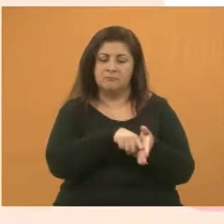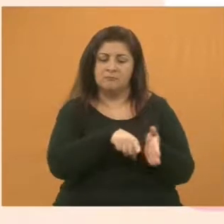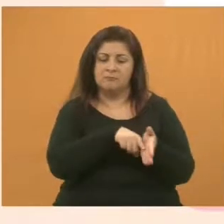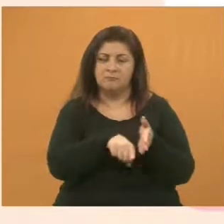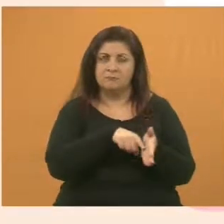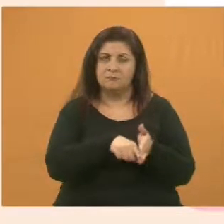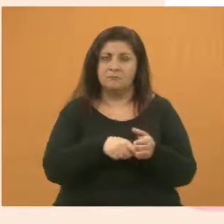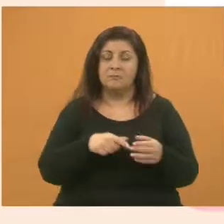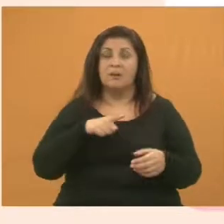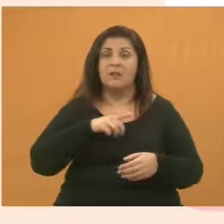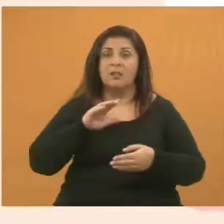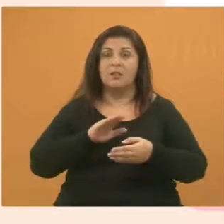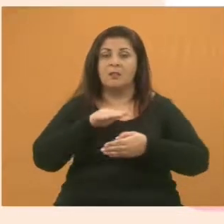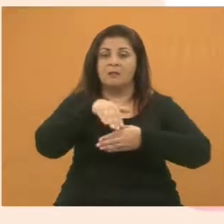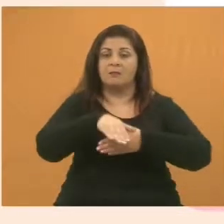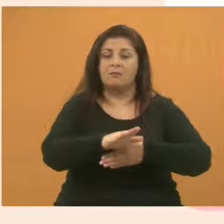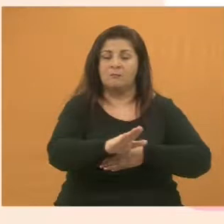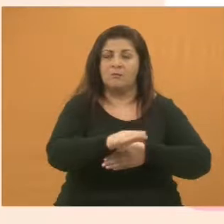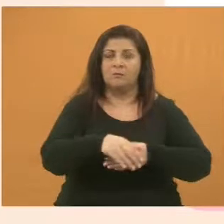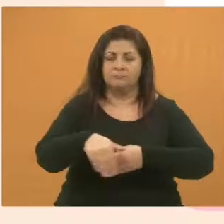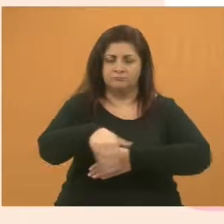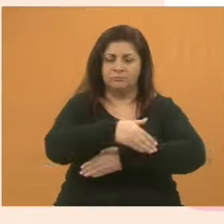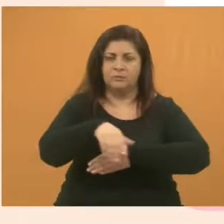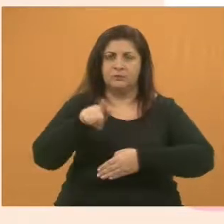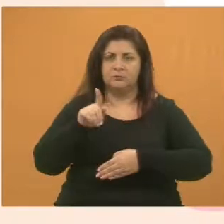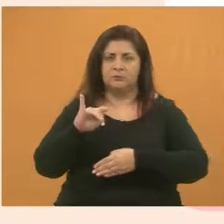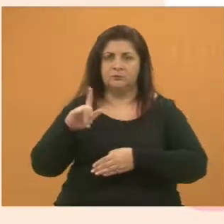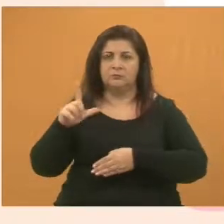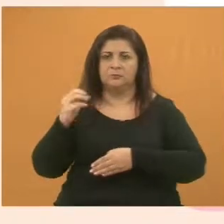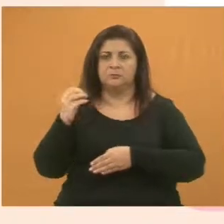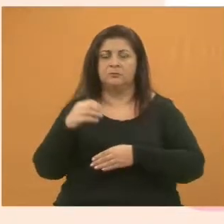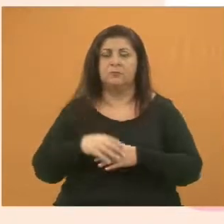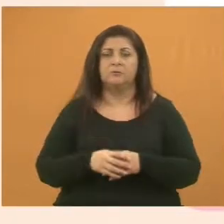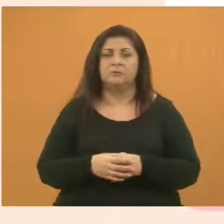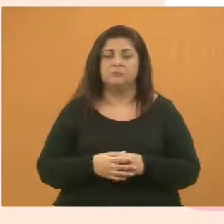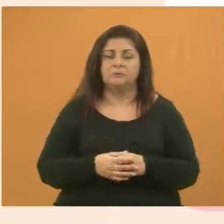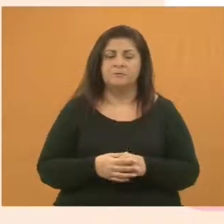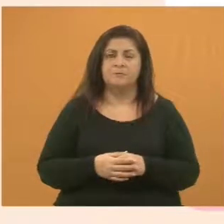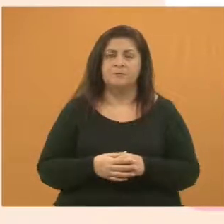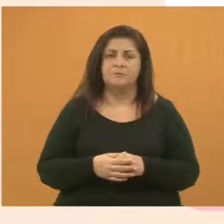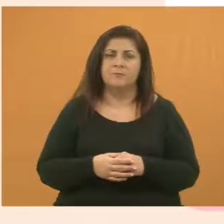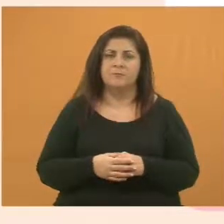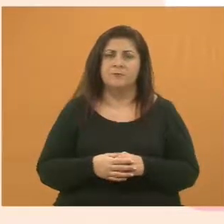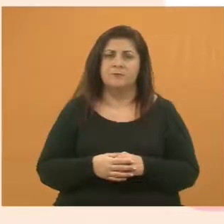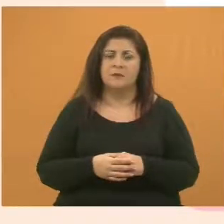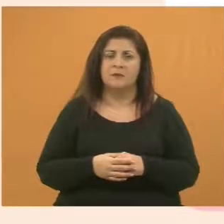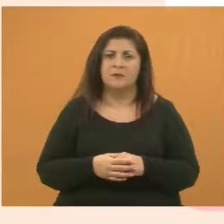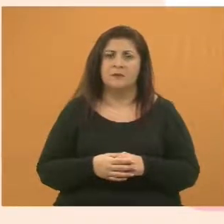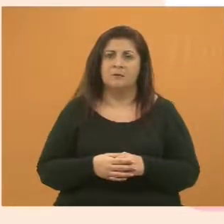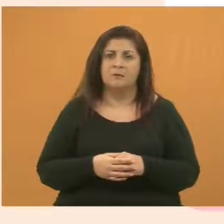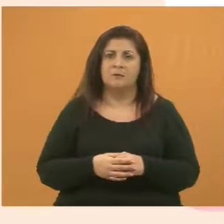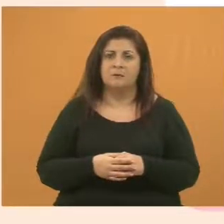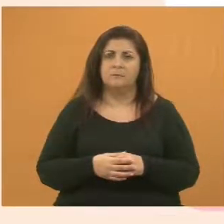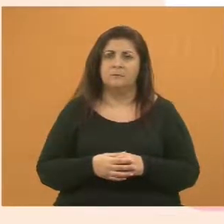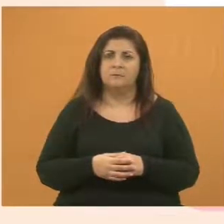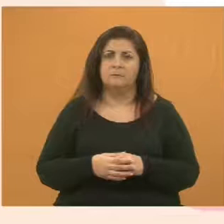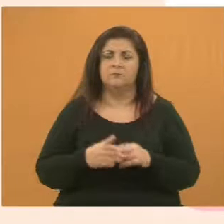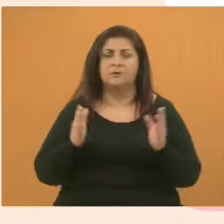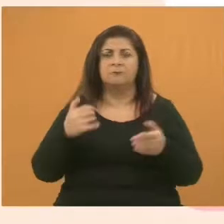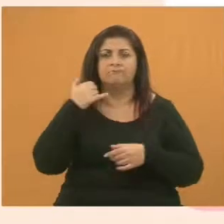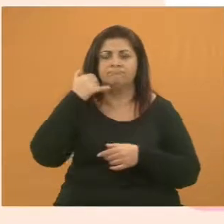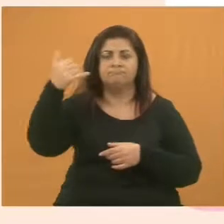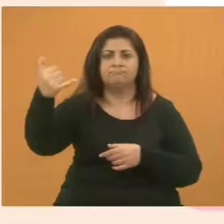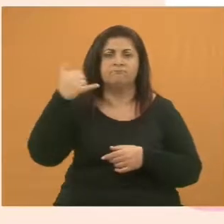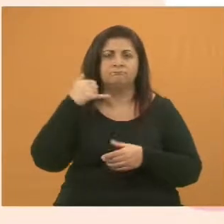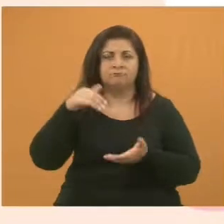implantação de lombada na rua Gil do Aparente Greco, a altura do número 160, nós, Santana 2. Nós ligamos a mobilidade